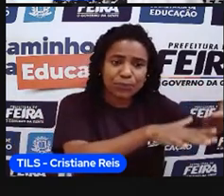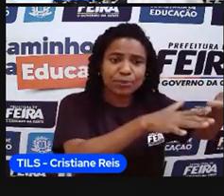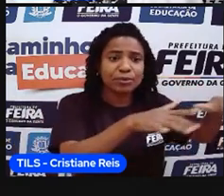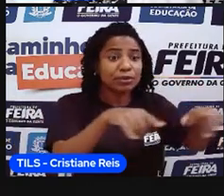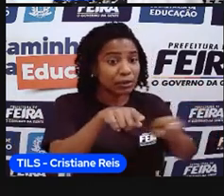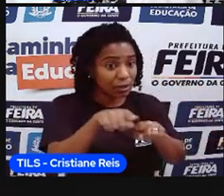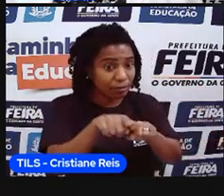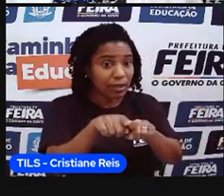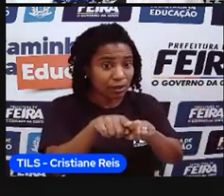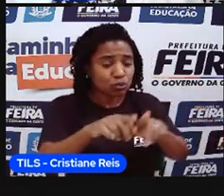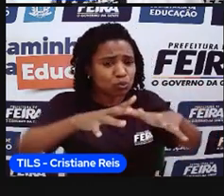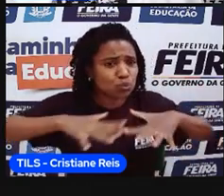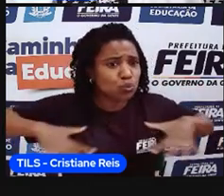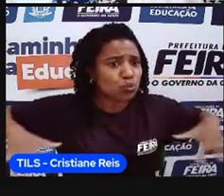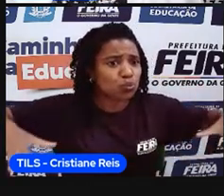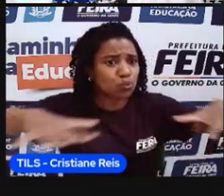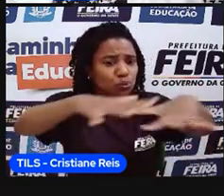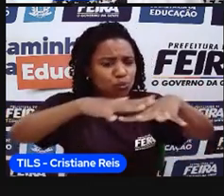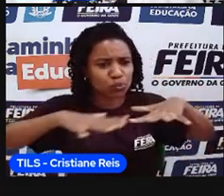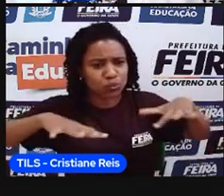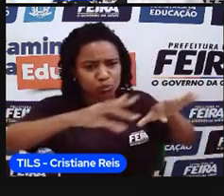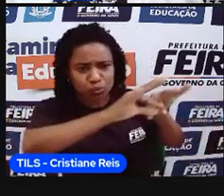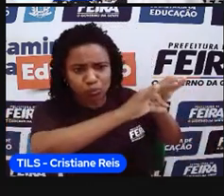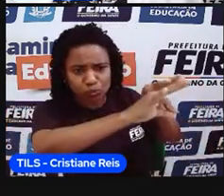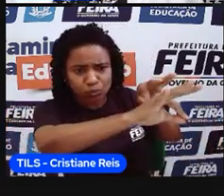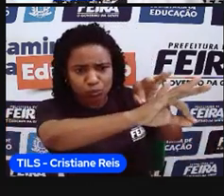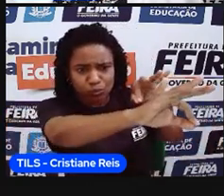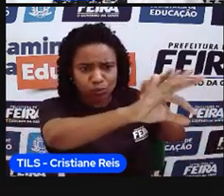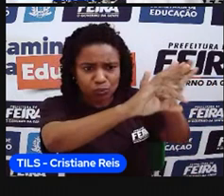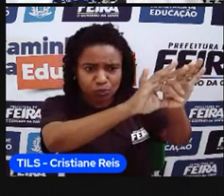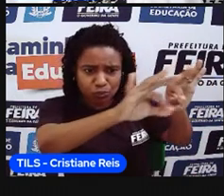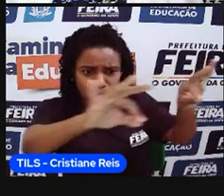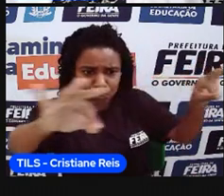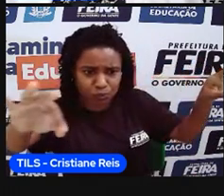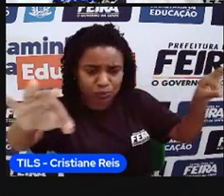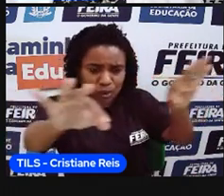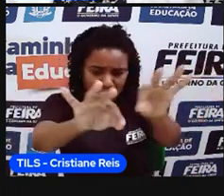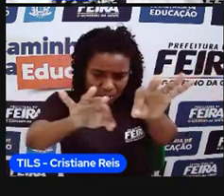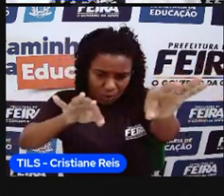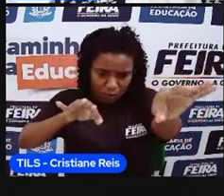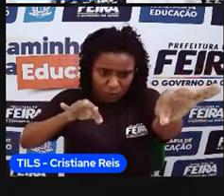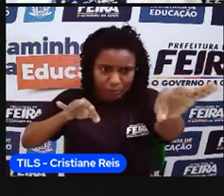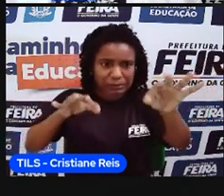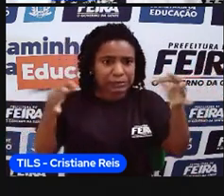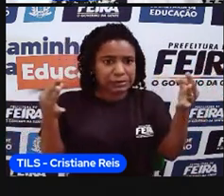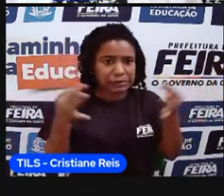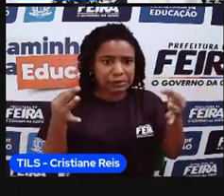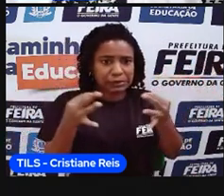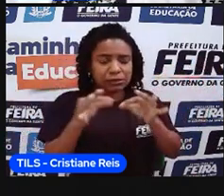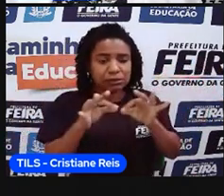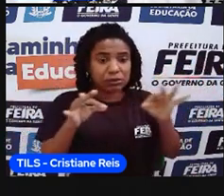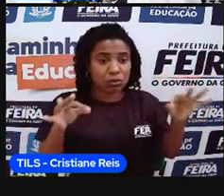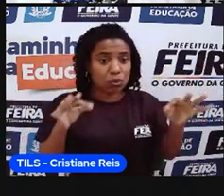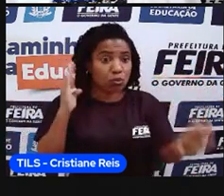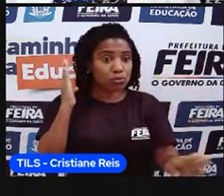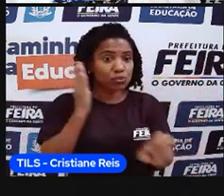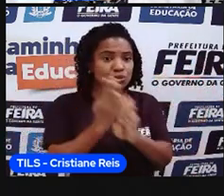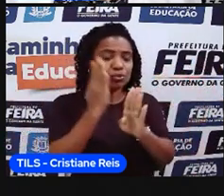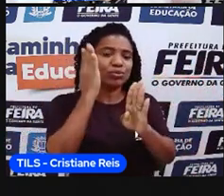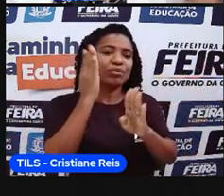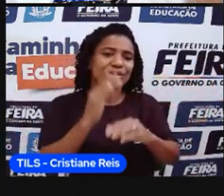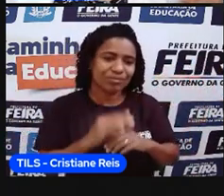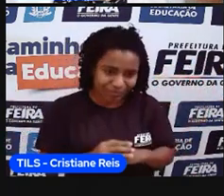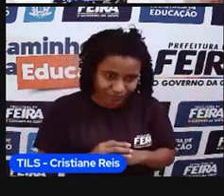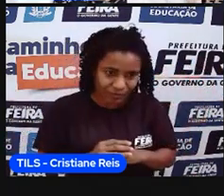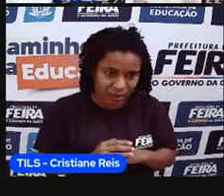da extensão como um todo e chegou-se à conclusão desses dados aí. E, inclusive, muitas cidades